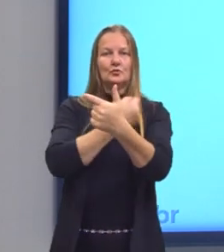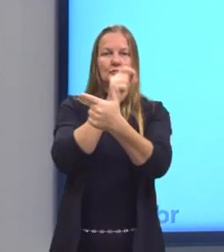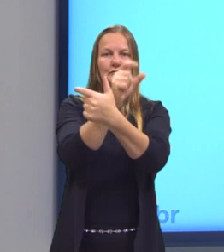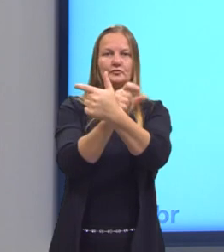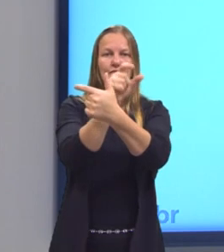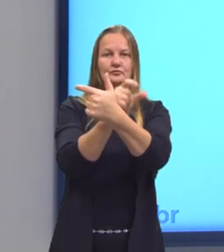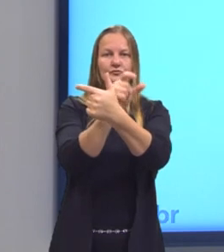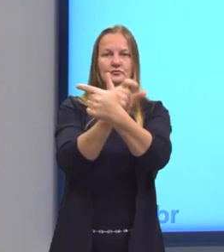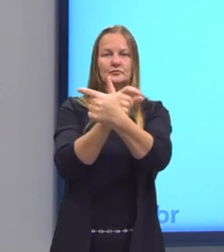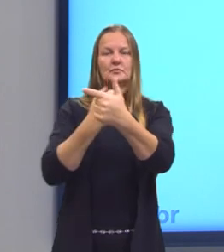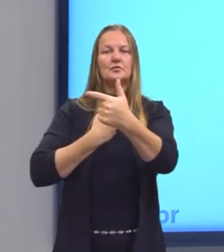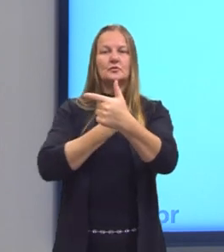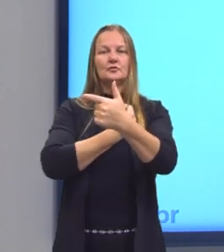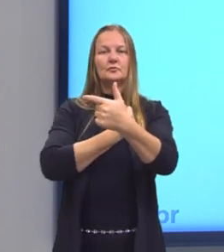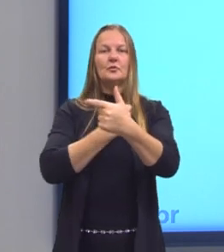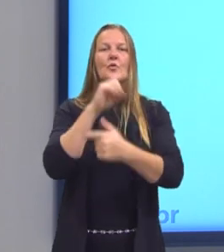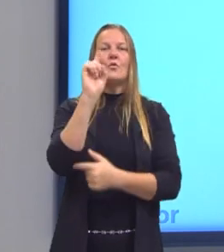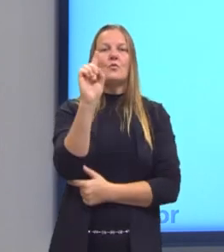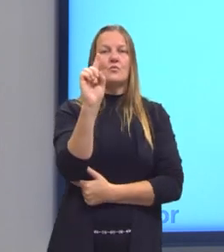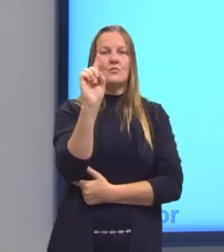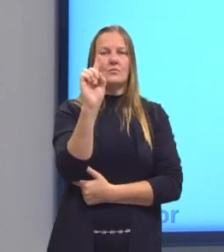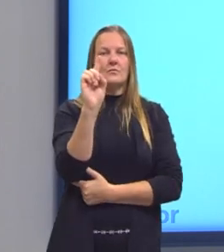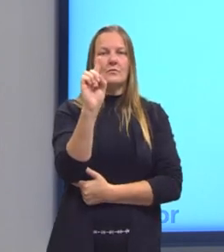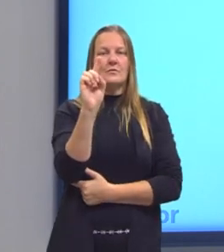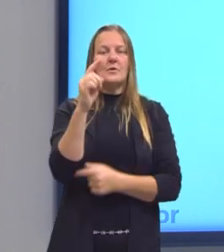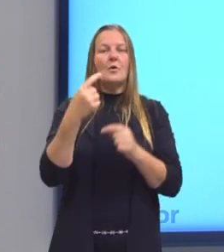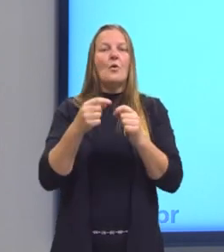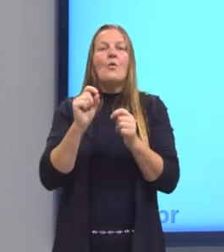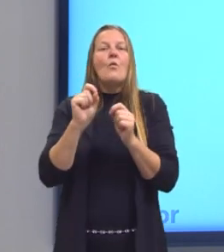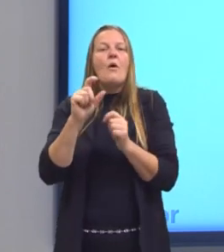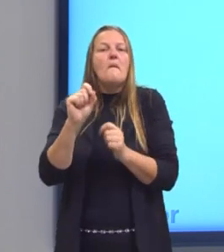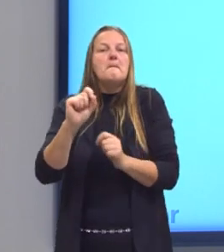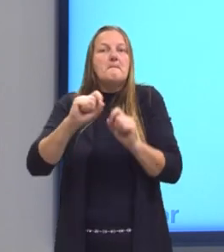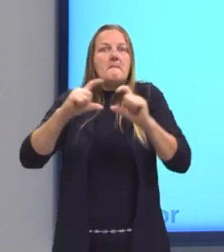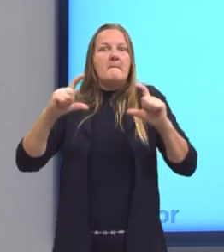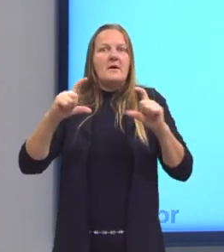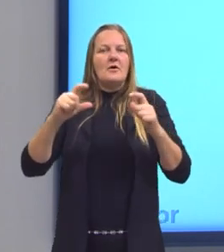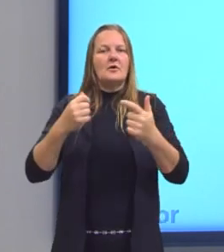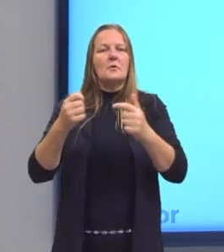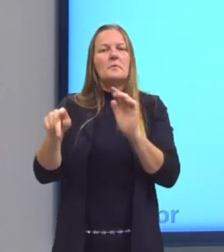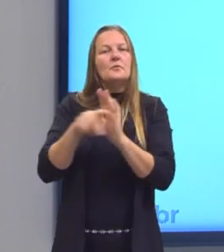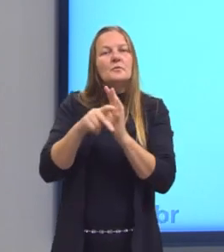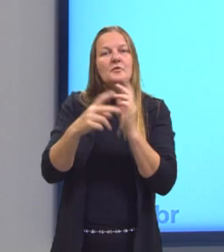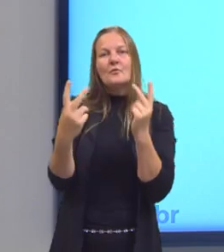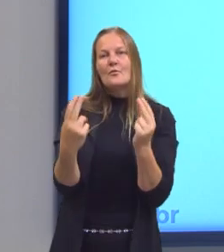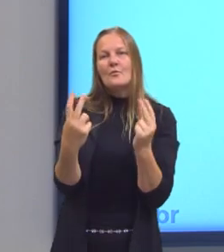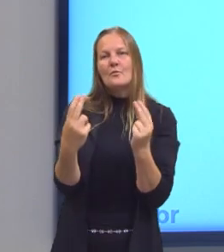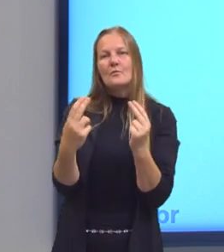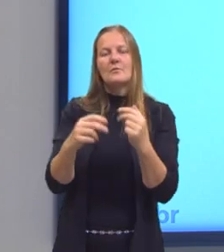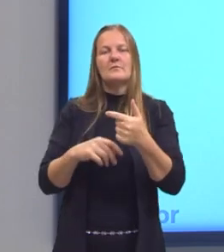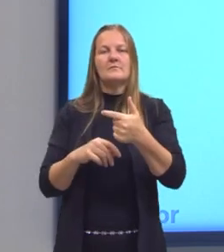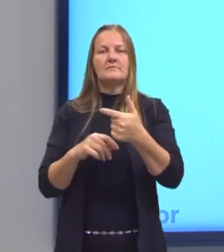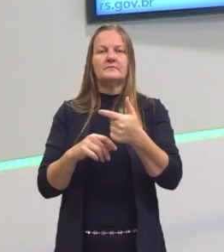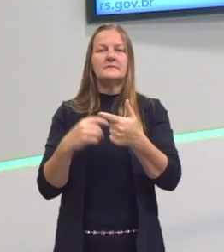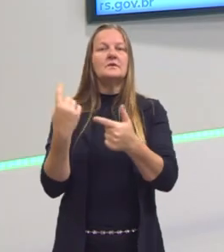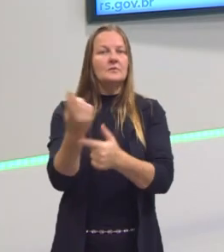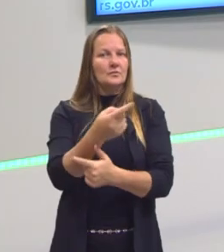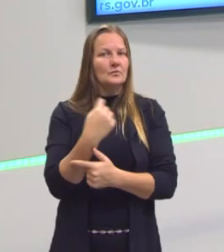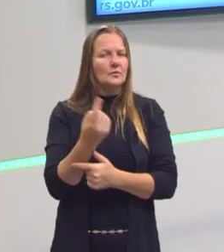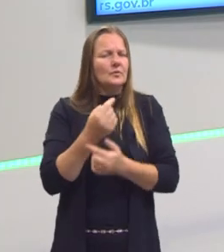divisor de um número, é o número 1, enquanto o maior divisor é o próprio número. Sempre que nós